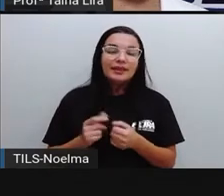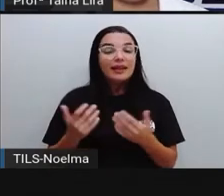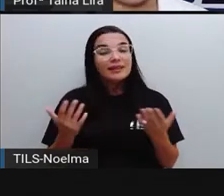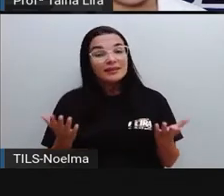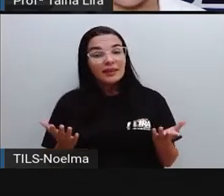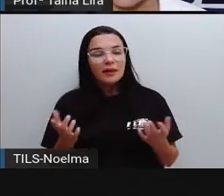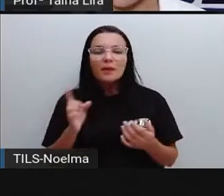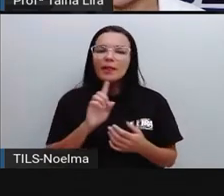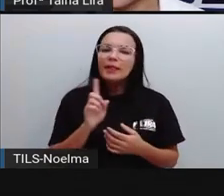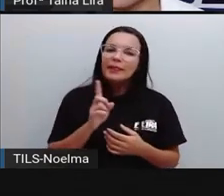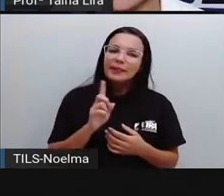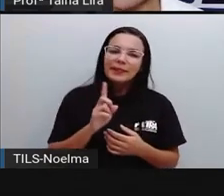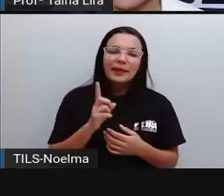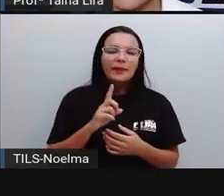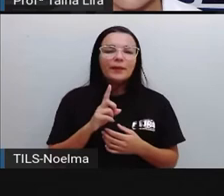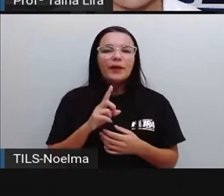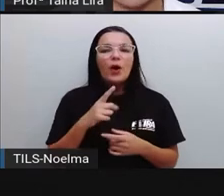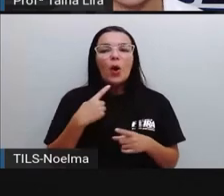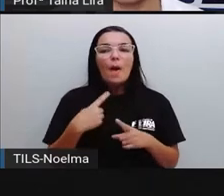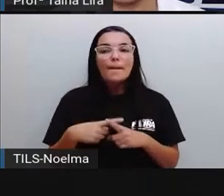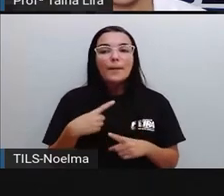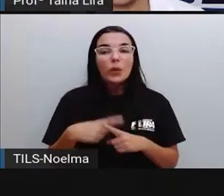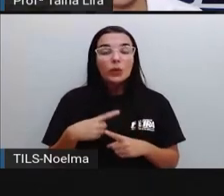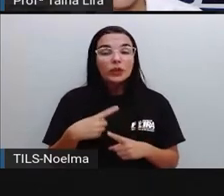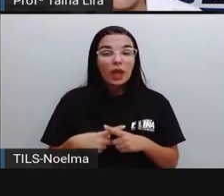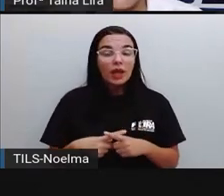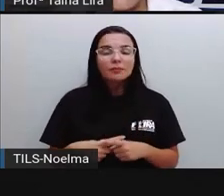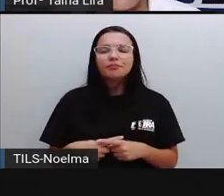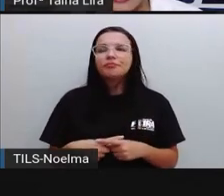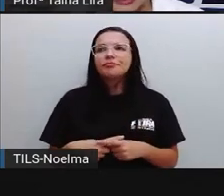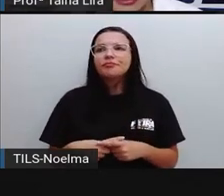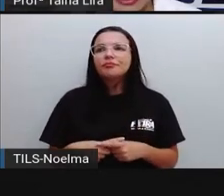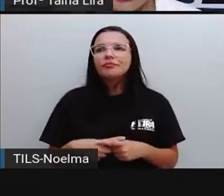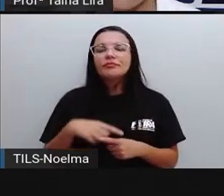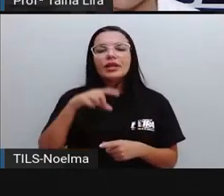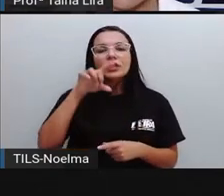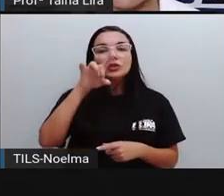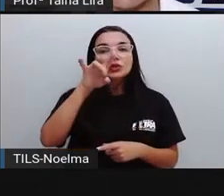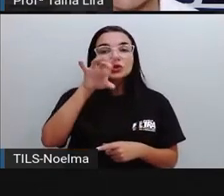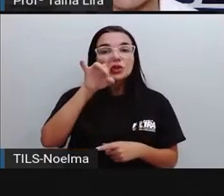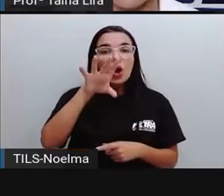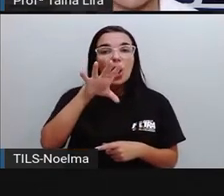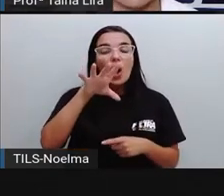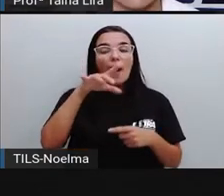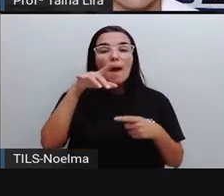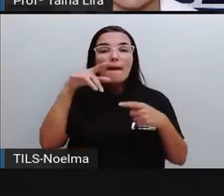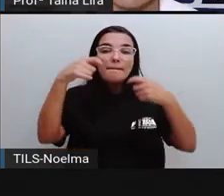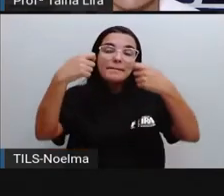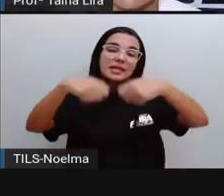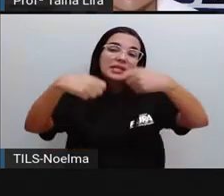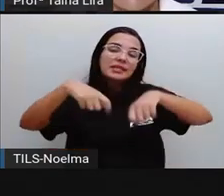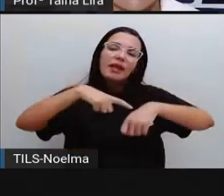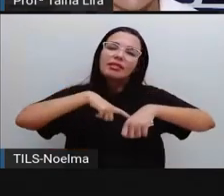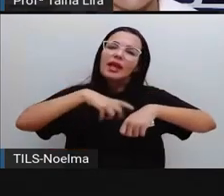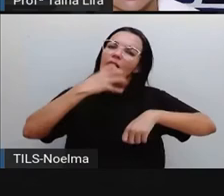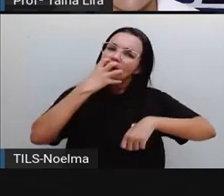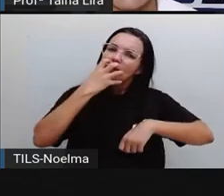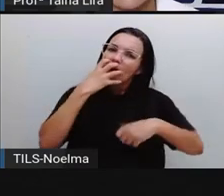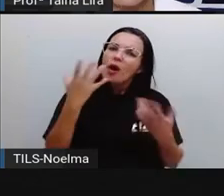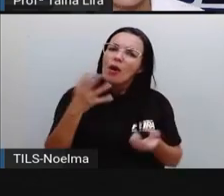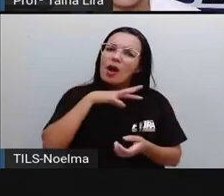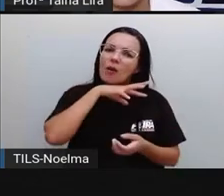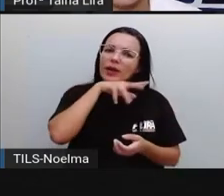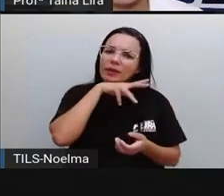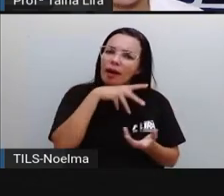Então, não, não é. Por quê? Porque para ser público-alvo, a pessoa precisa ter um animalzinho, tá?